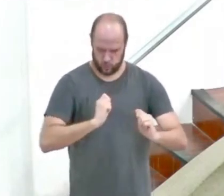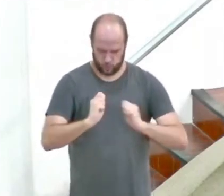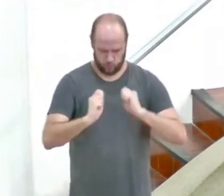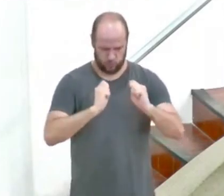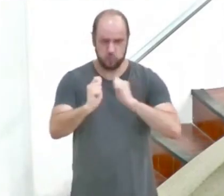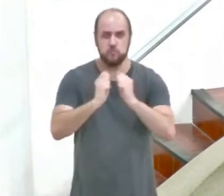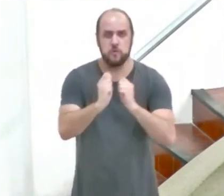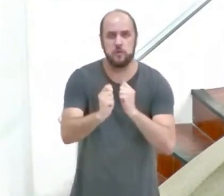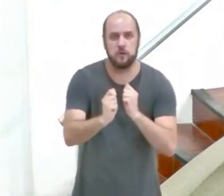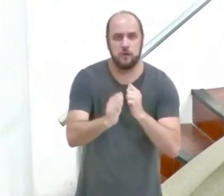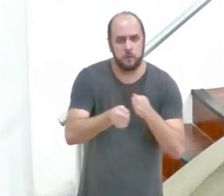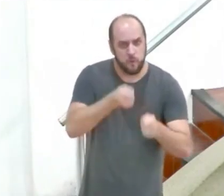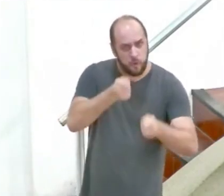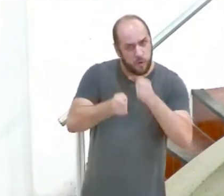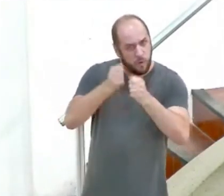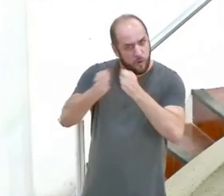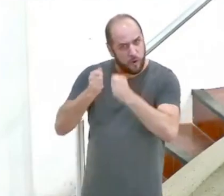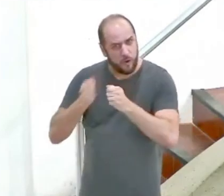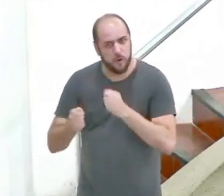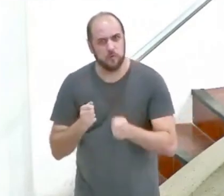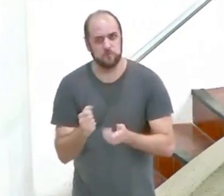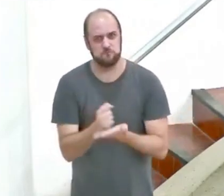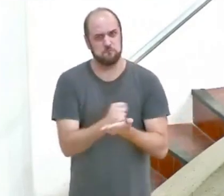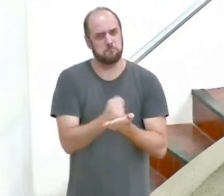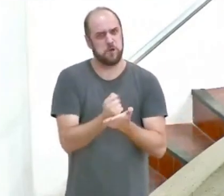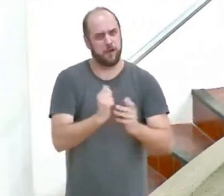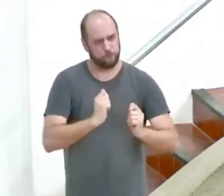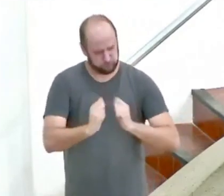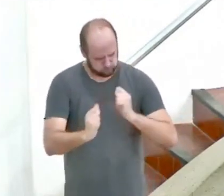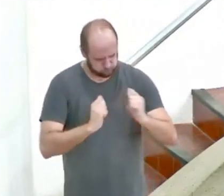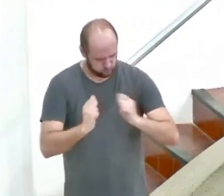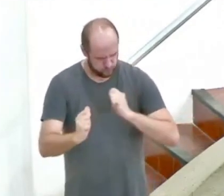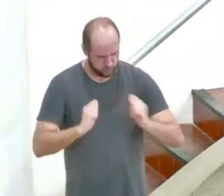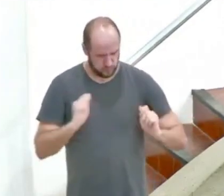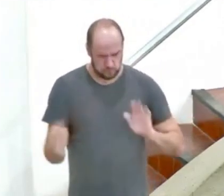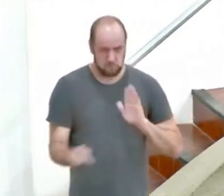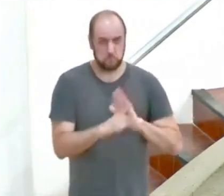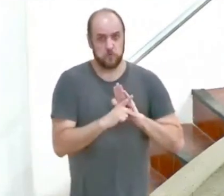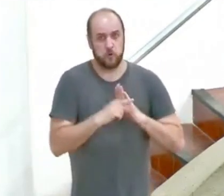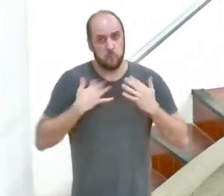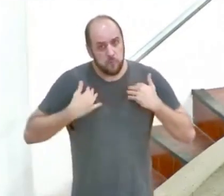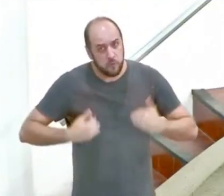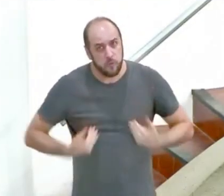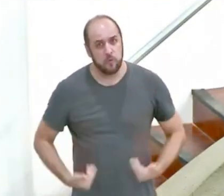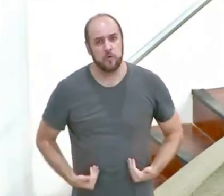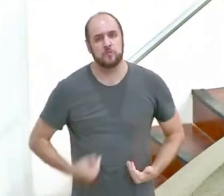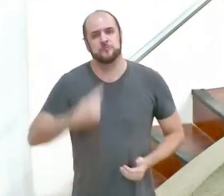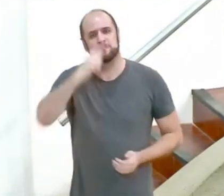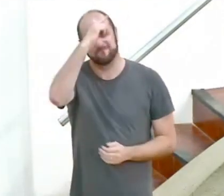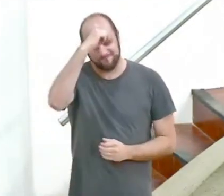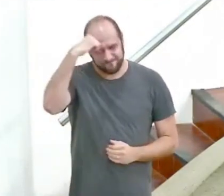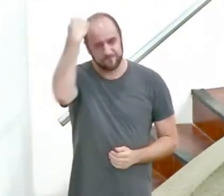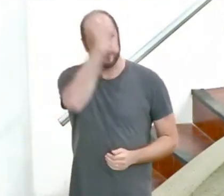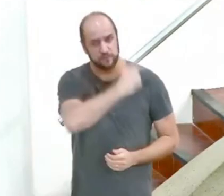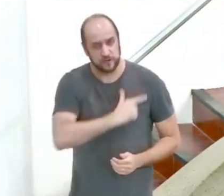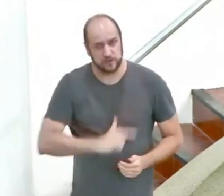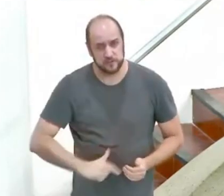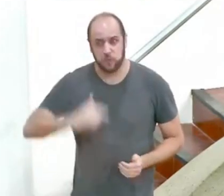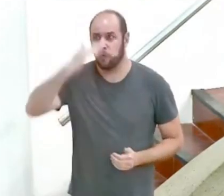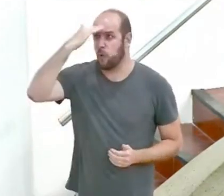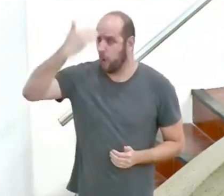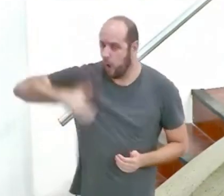seja dono, controle o seu corpo em santificação e honra.